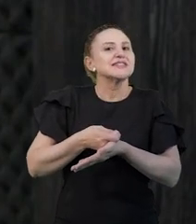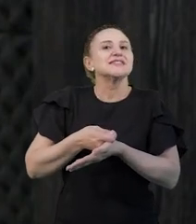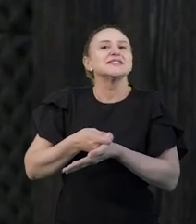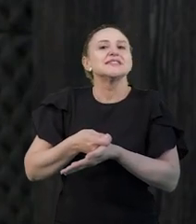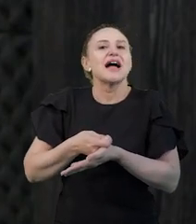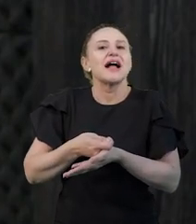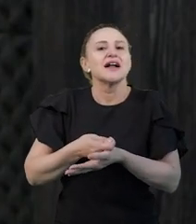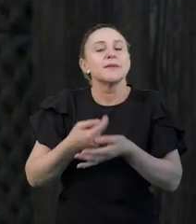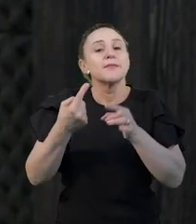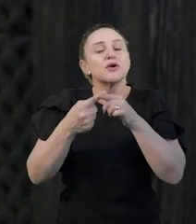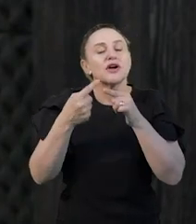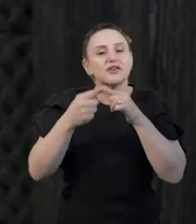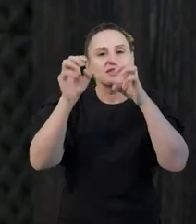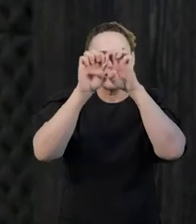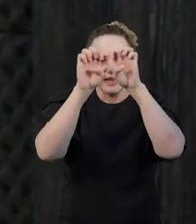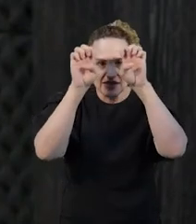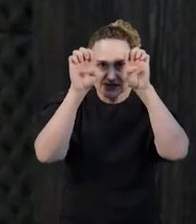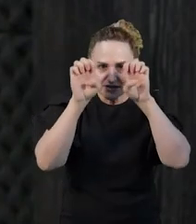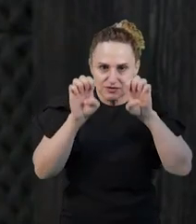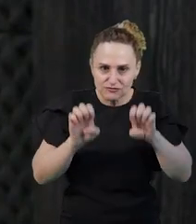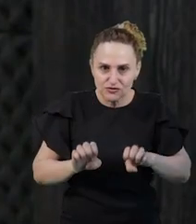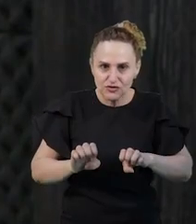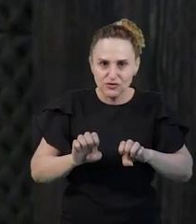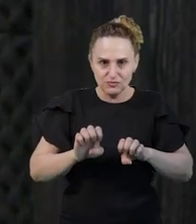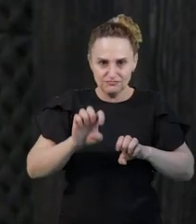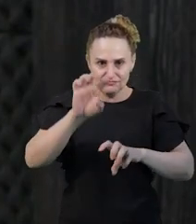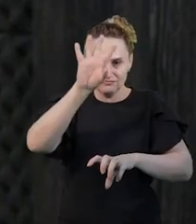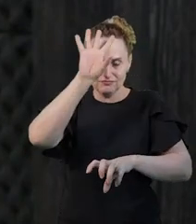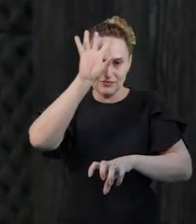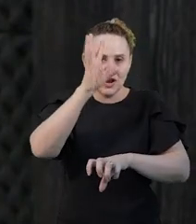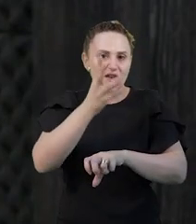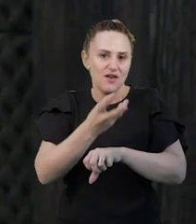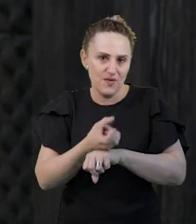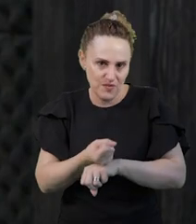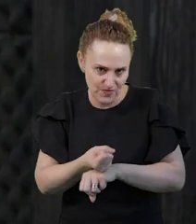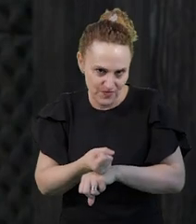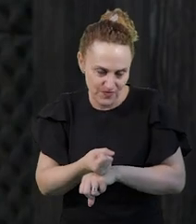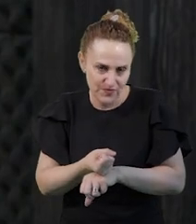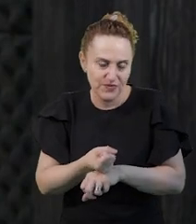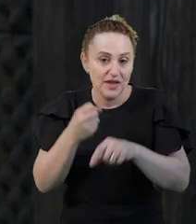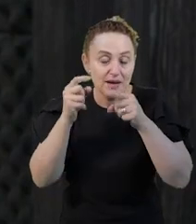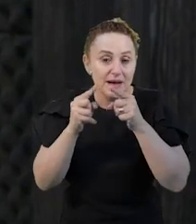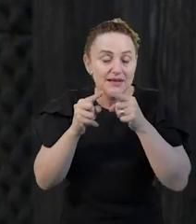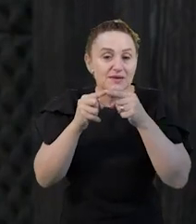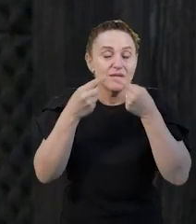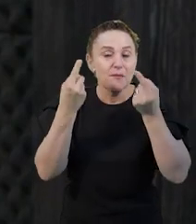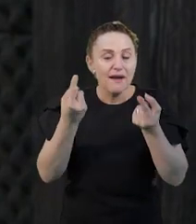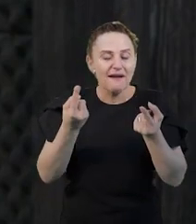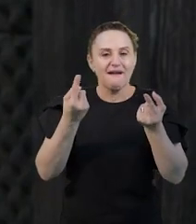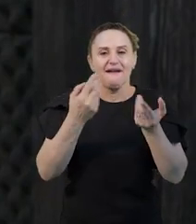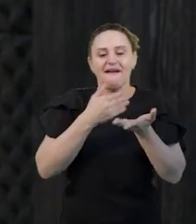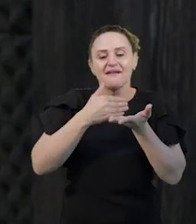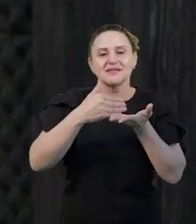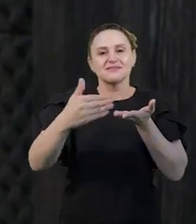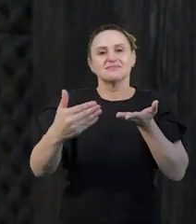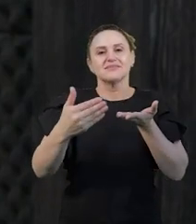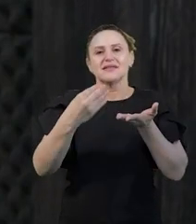estrutura cognitiva, e quando ela começa a ter essas possibilidades de